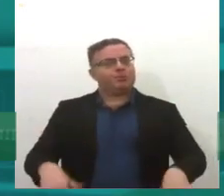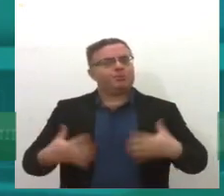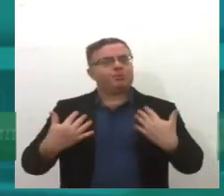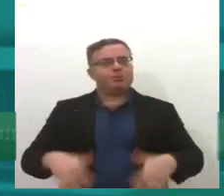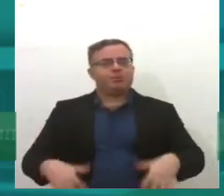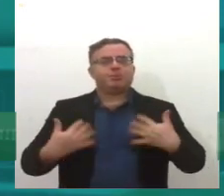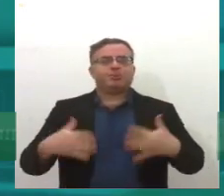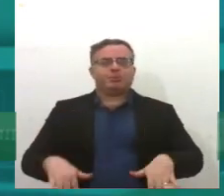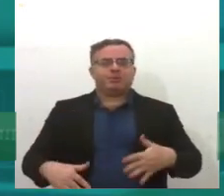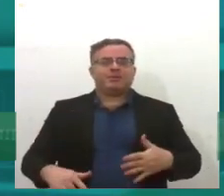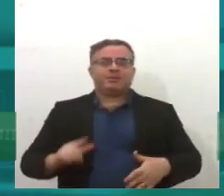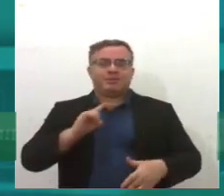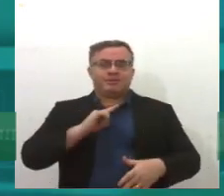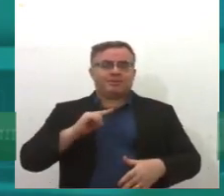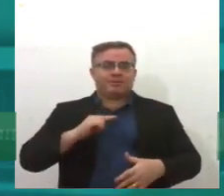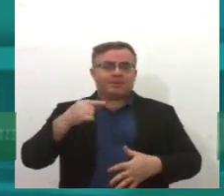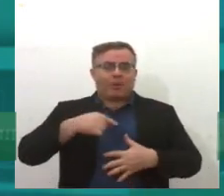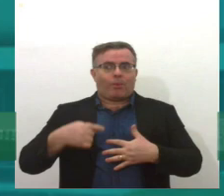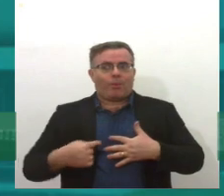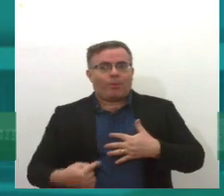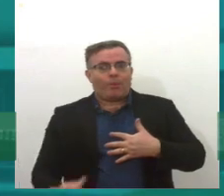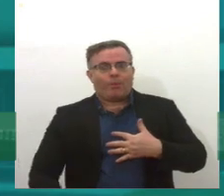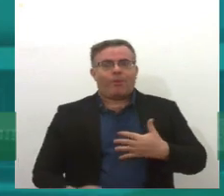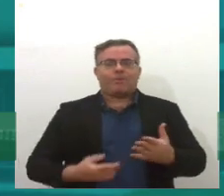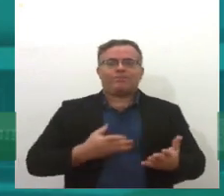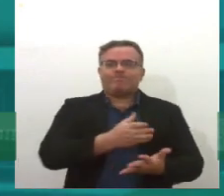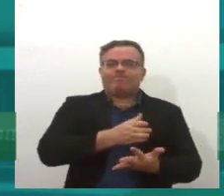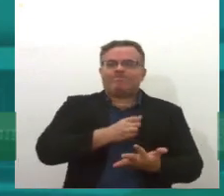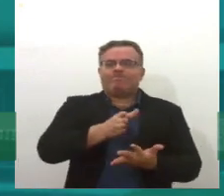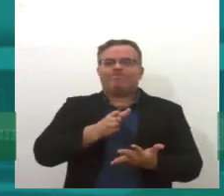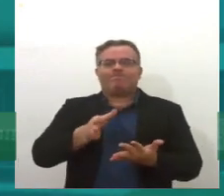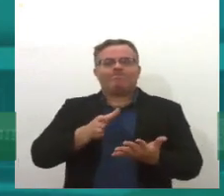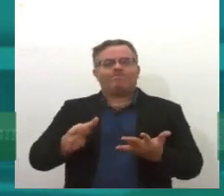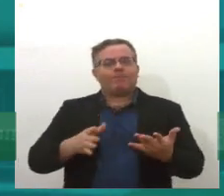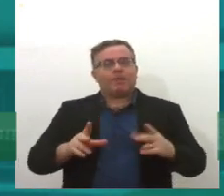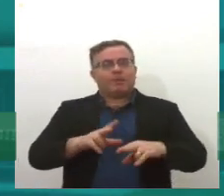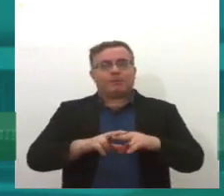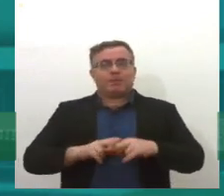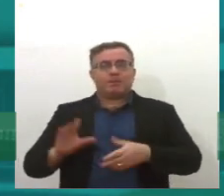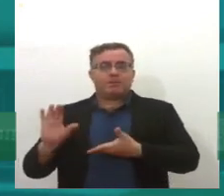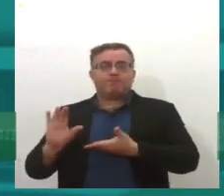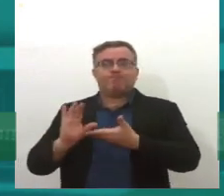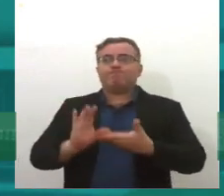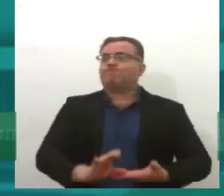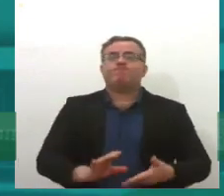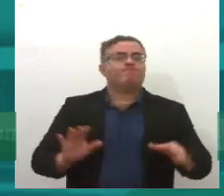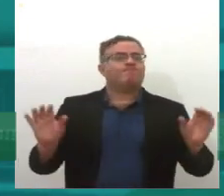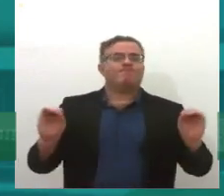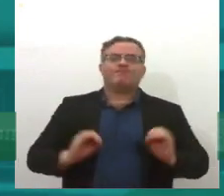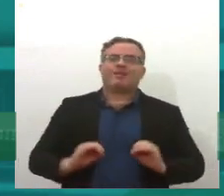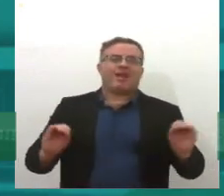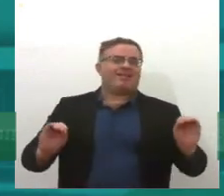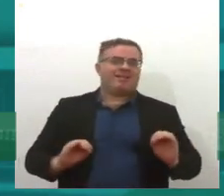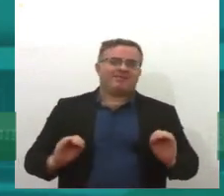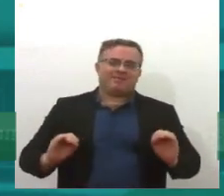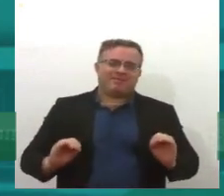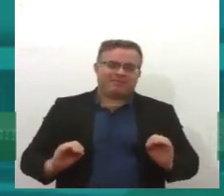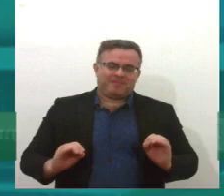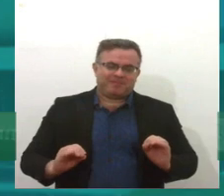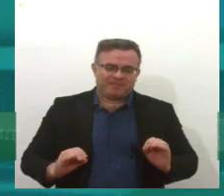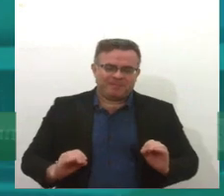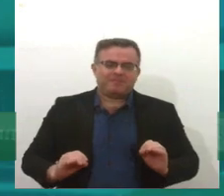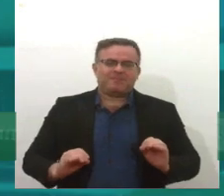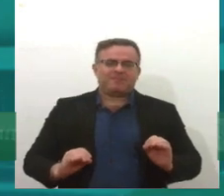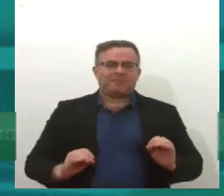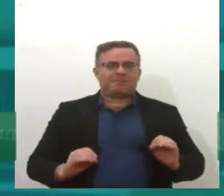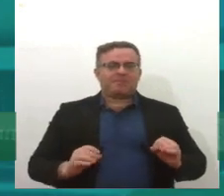do qual a doença é o resultado do não investimento exatamente nessa área. Quando a gente fala do aumento